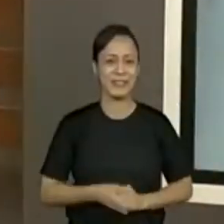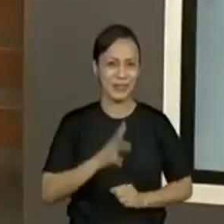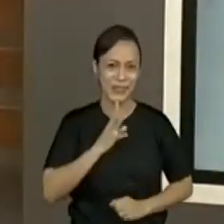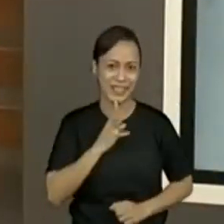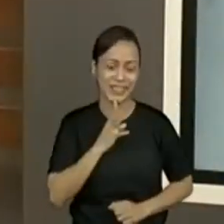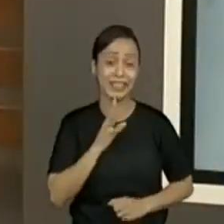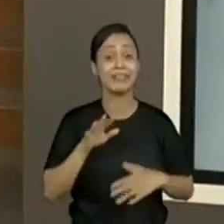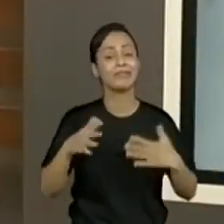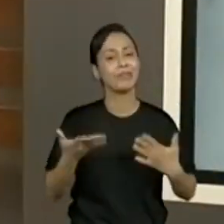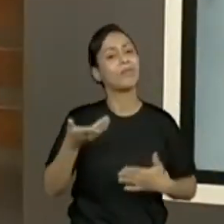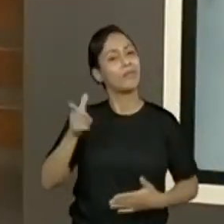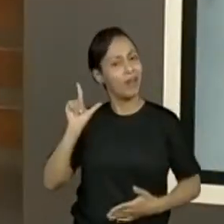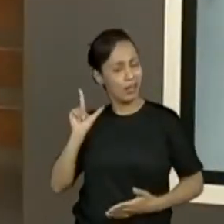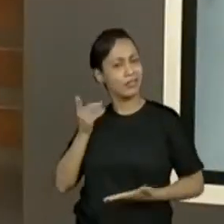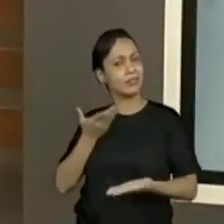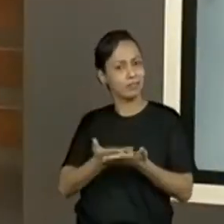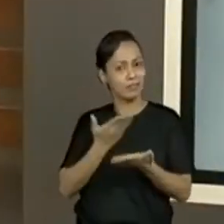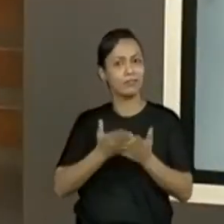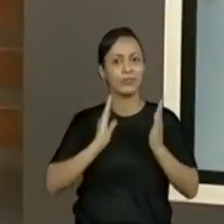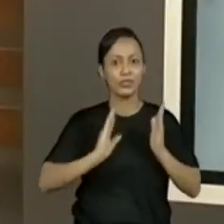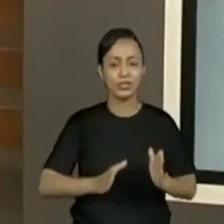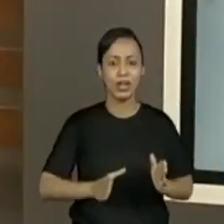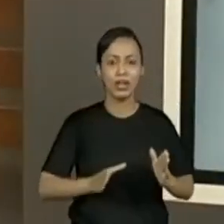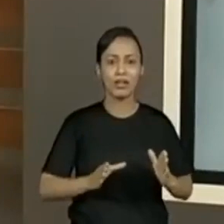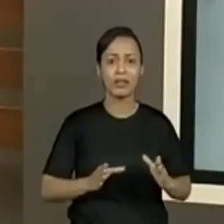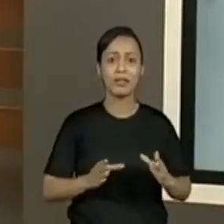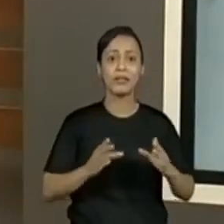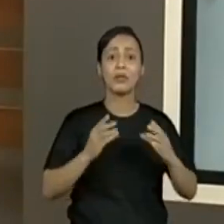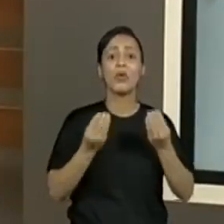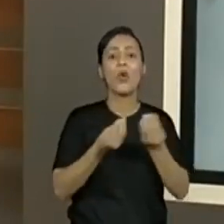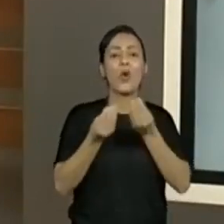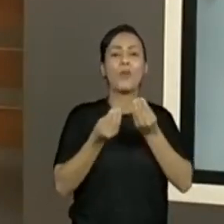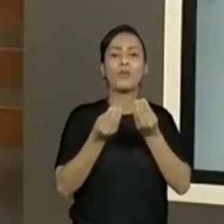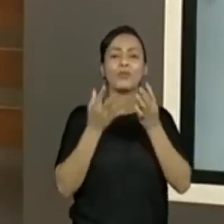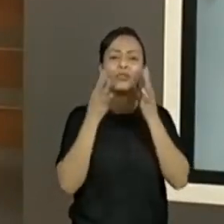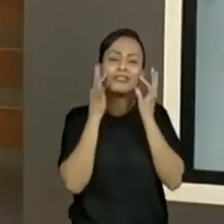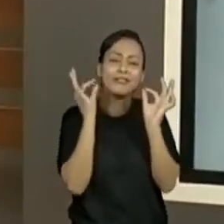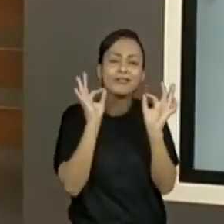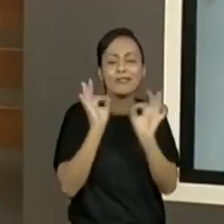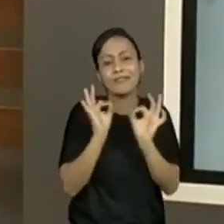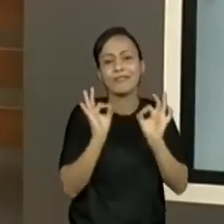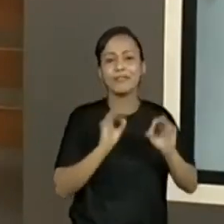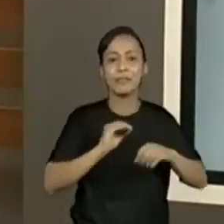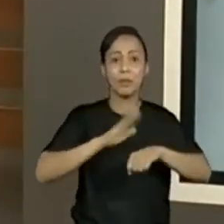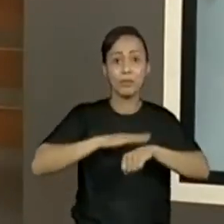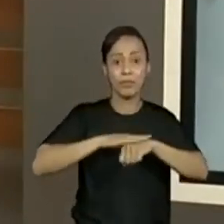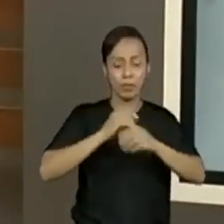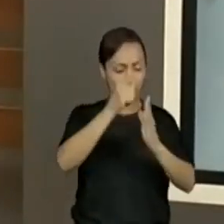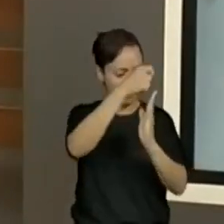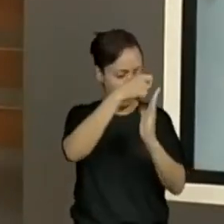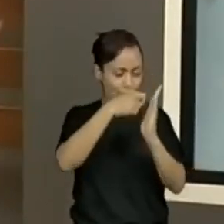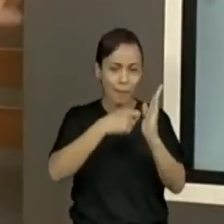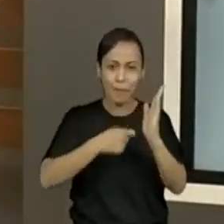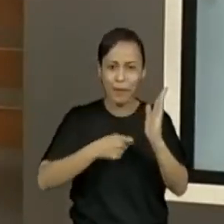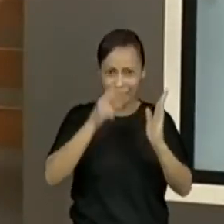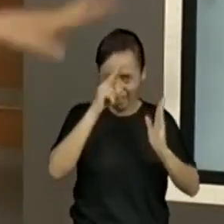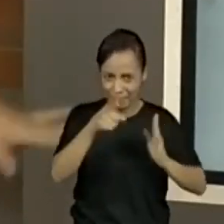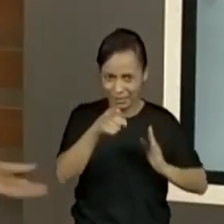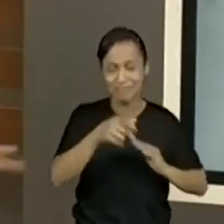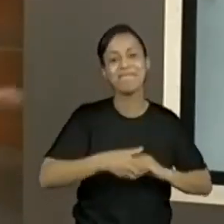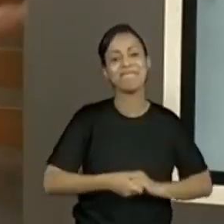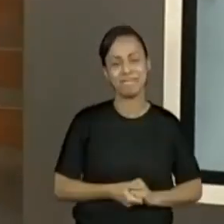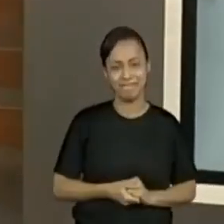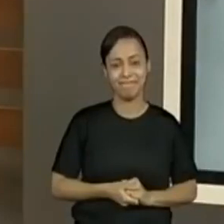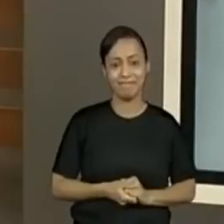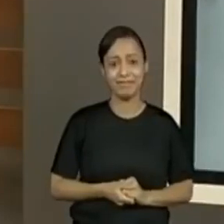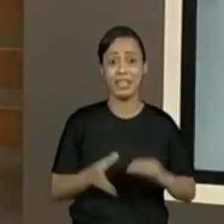eu trouxe numa aula. Que eu achei muito, muito fofinha. Quando a gente precisou escolher um pequeno texto para escrever. E